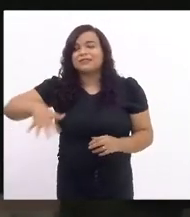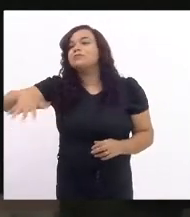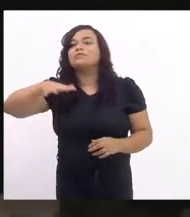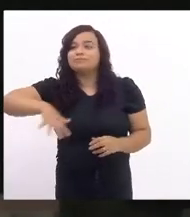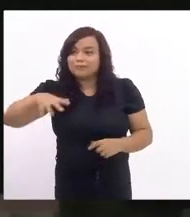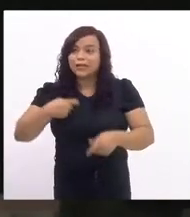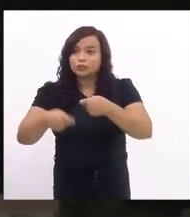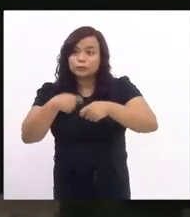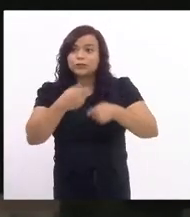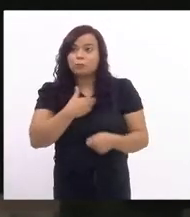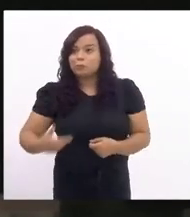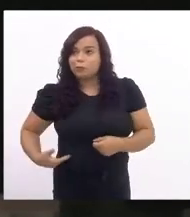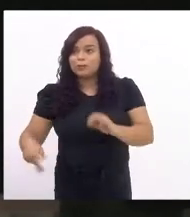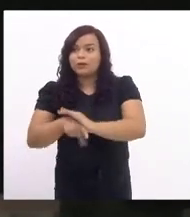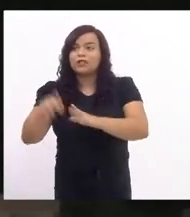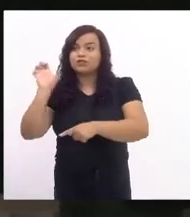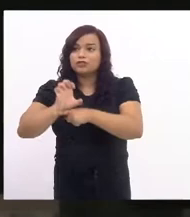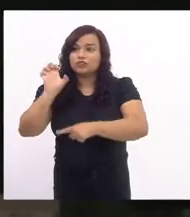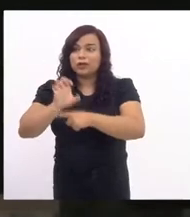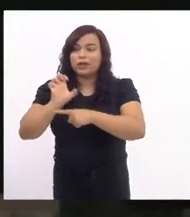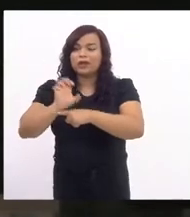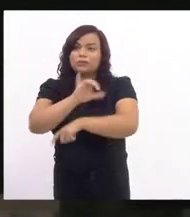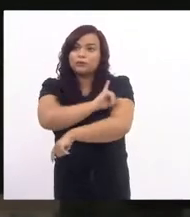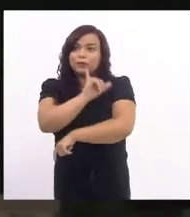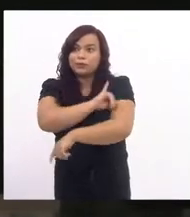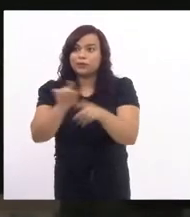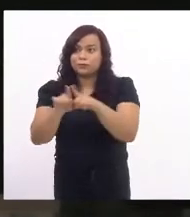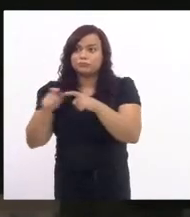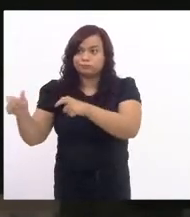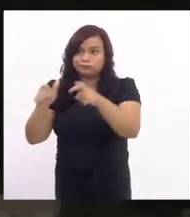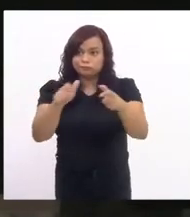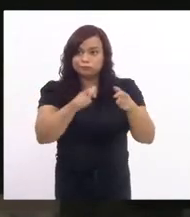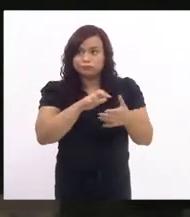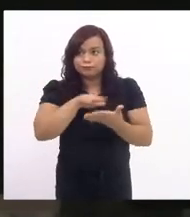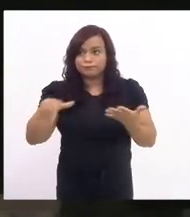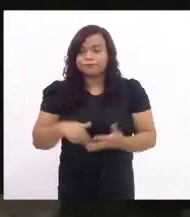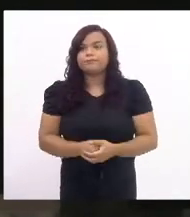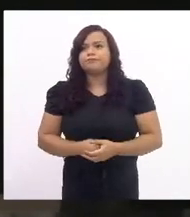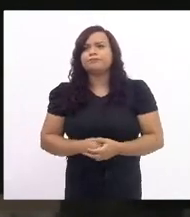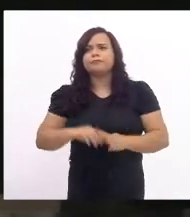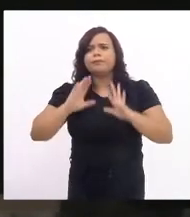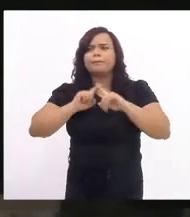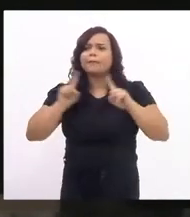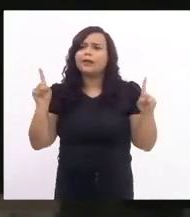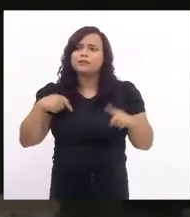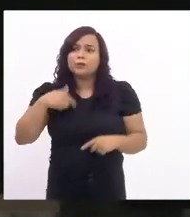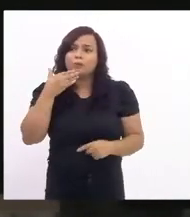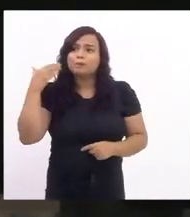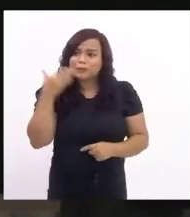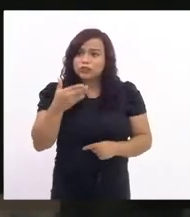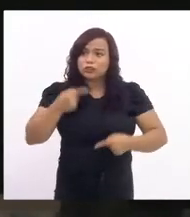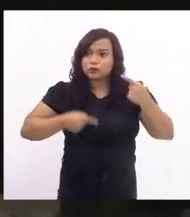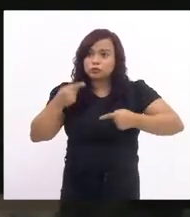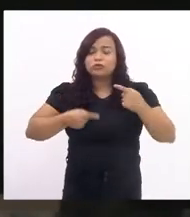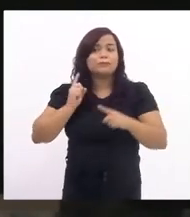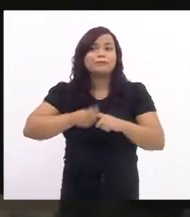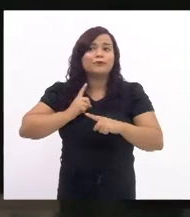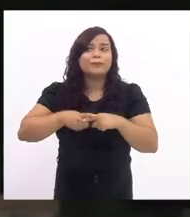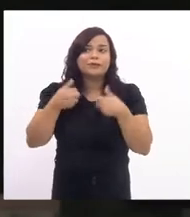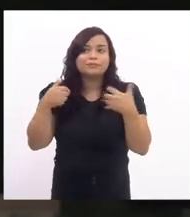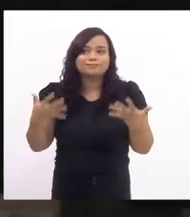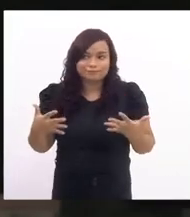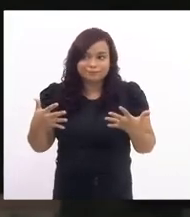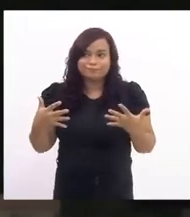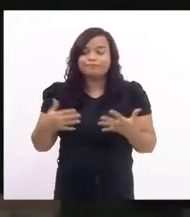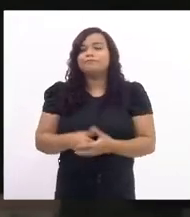do estado do Rio de Janeiro e da outras providências e por que que eu pedi para discutir porque